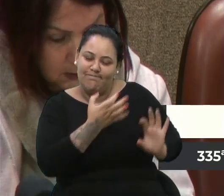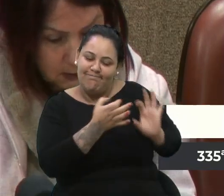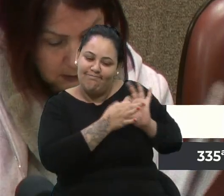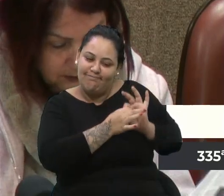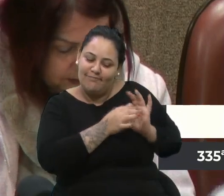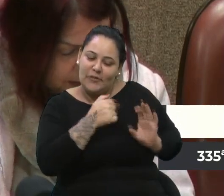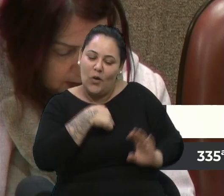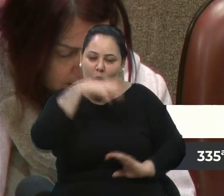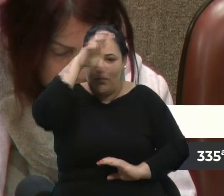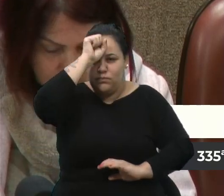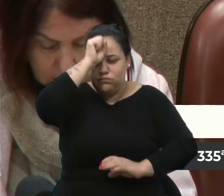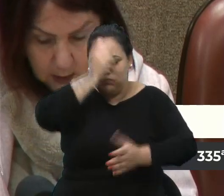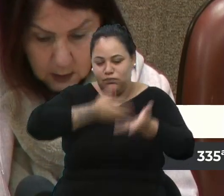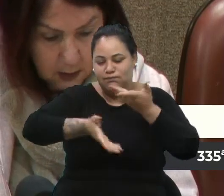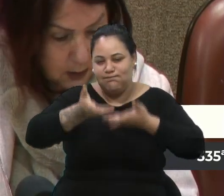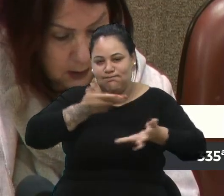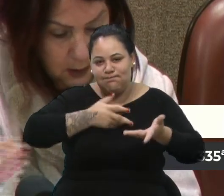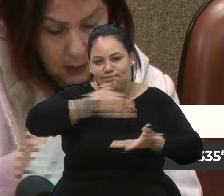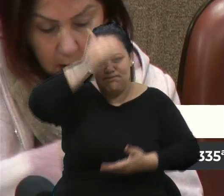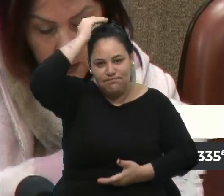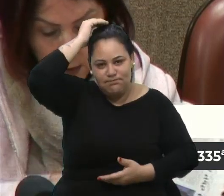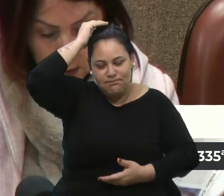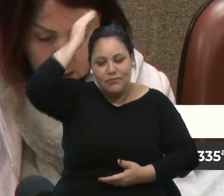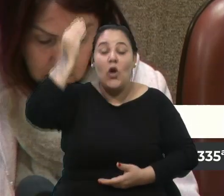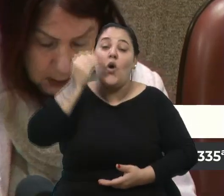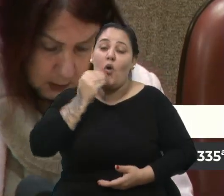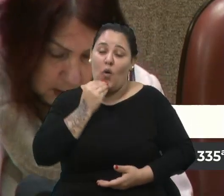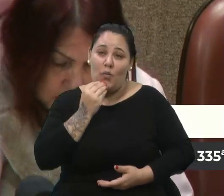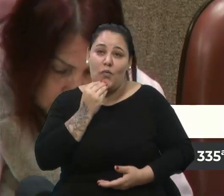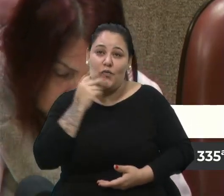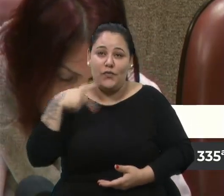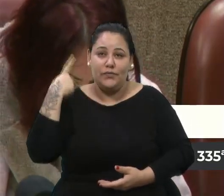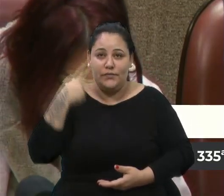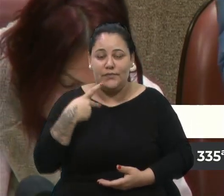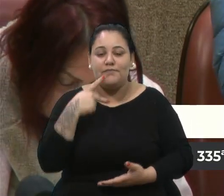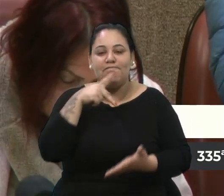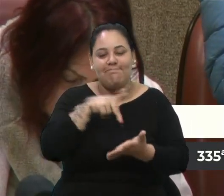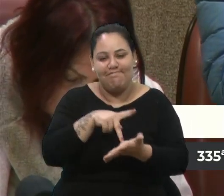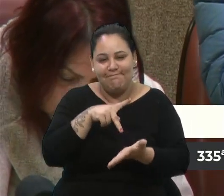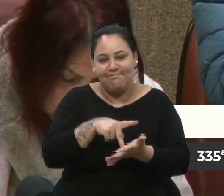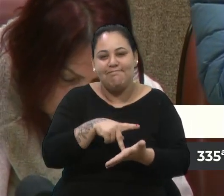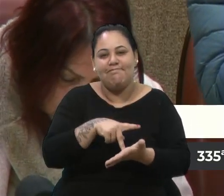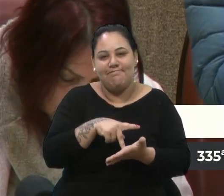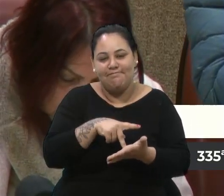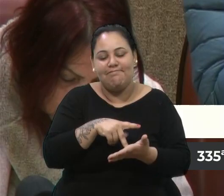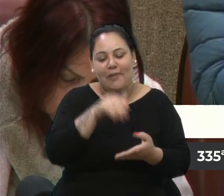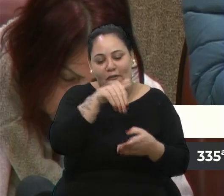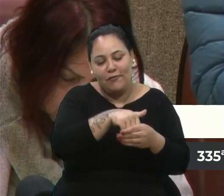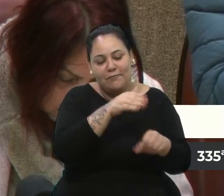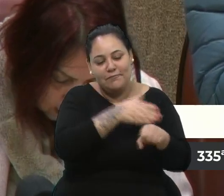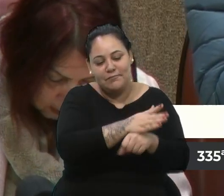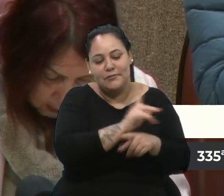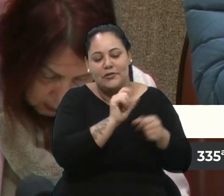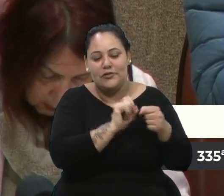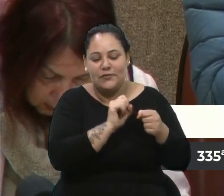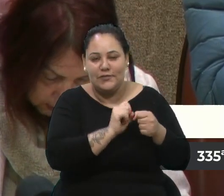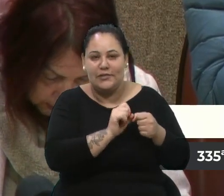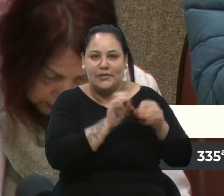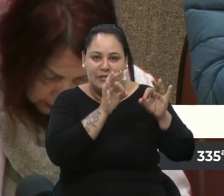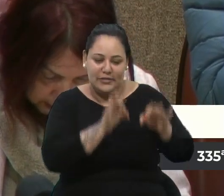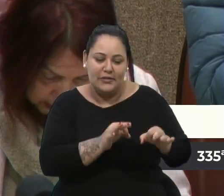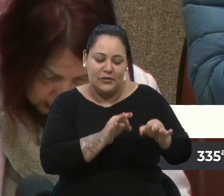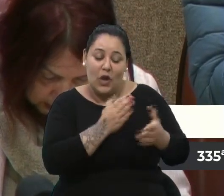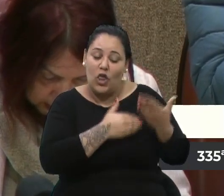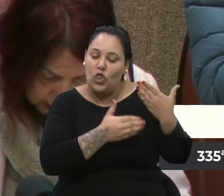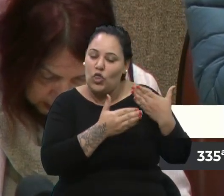também com o Prefeito Alceu Barbosa Velho. Obviamente, vereador Rafael, votarei favorável porque a gente faz aqui justiça a tudo aquilo que o